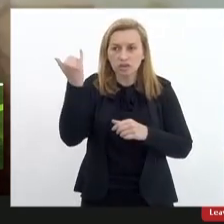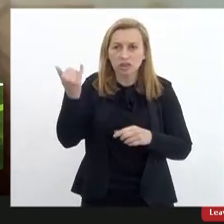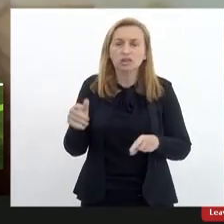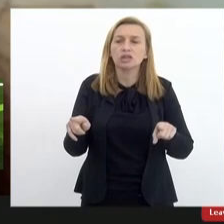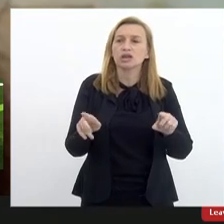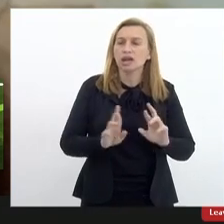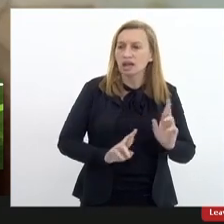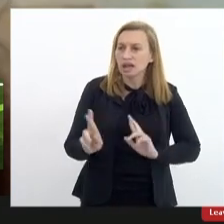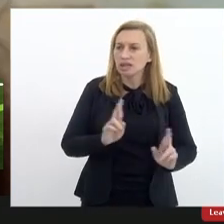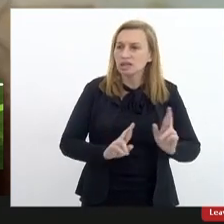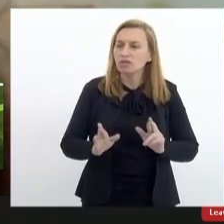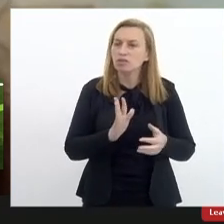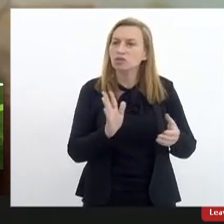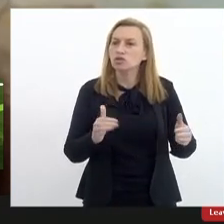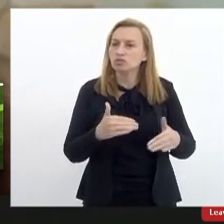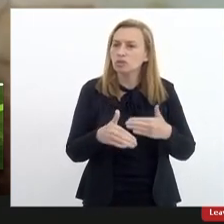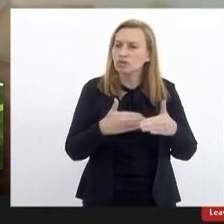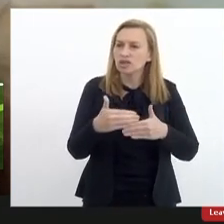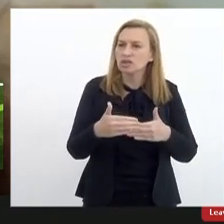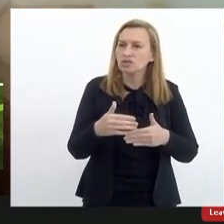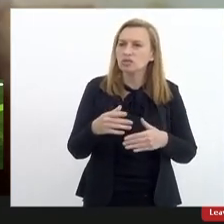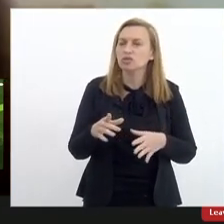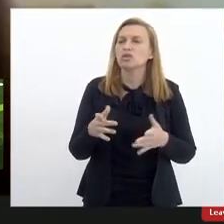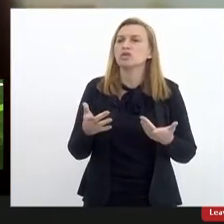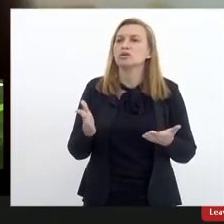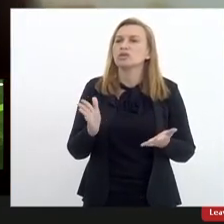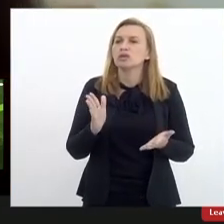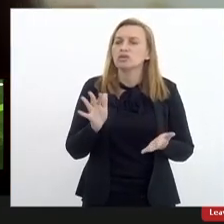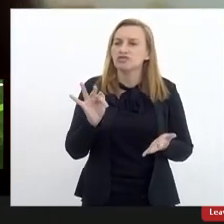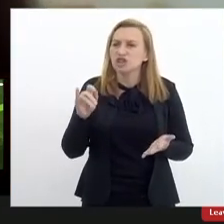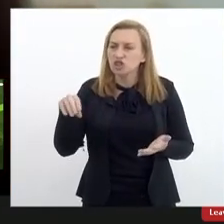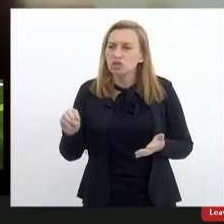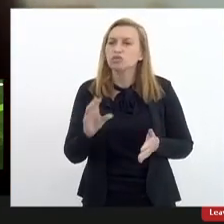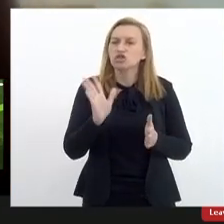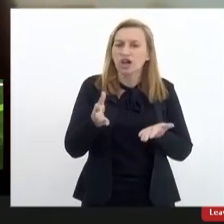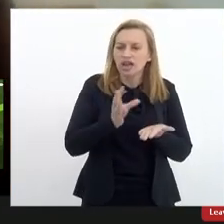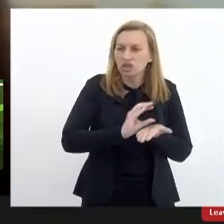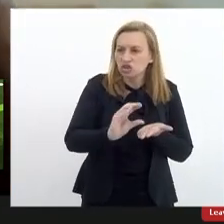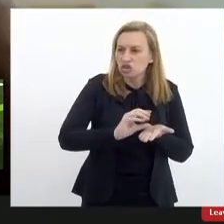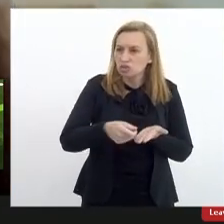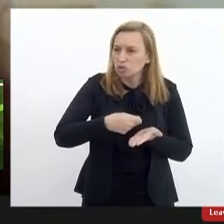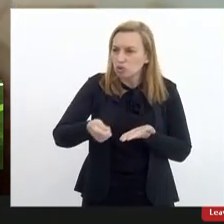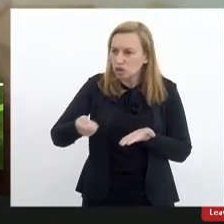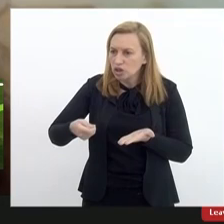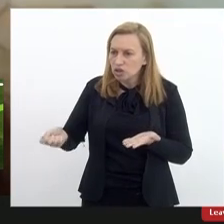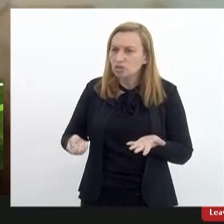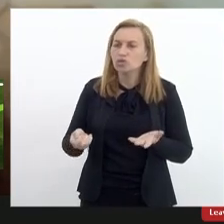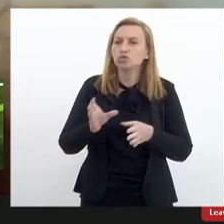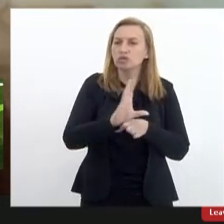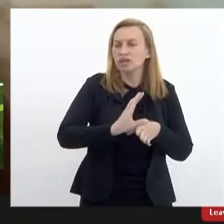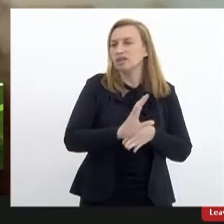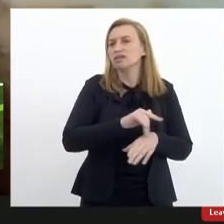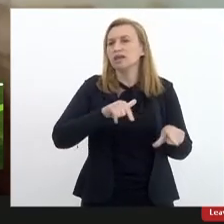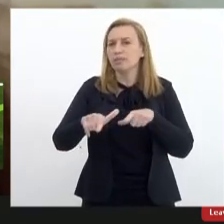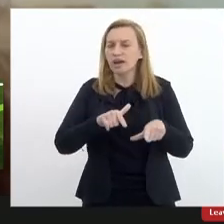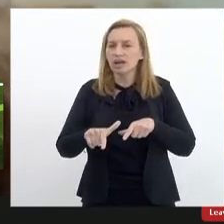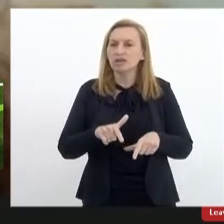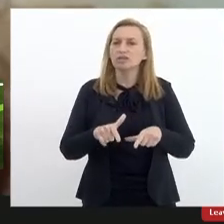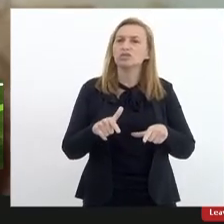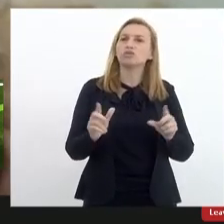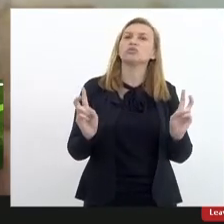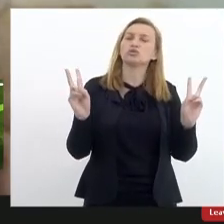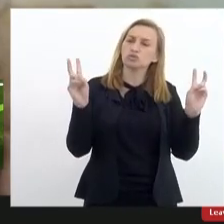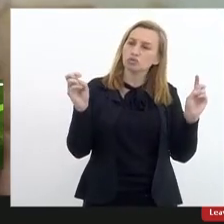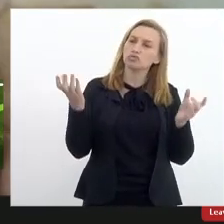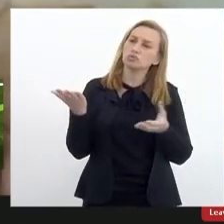relação aos processos físicos já haviam sido distribuídos então os conselheiros trabalharam bastante sobre os processos